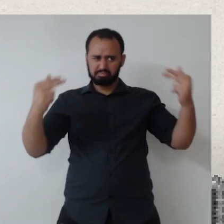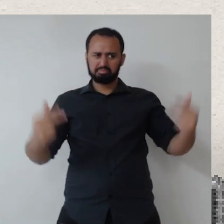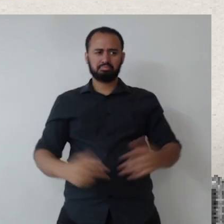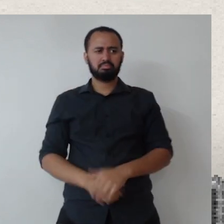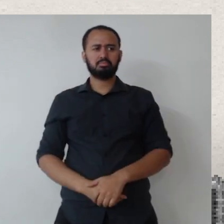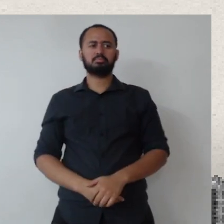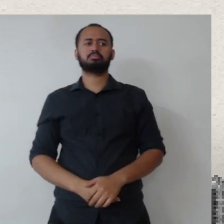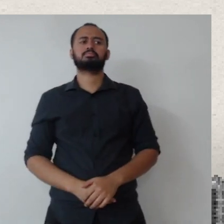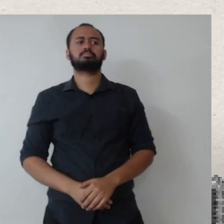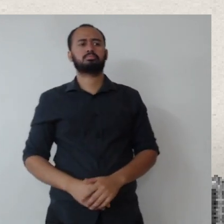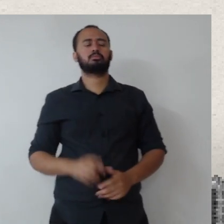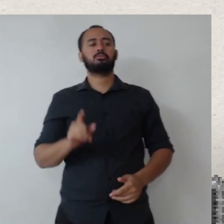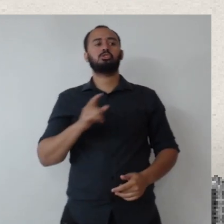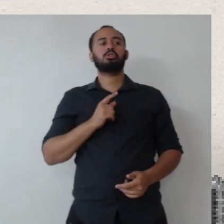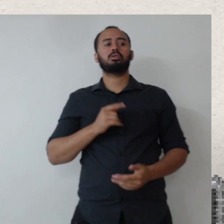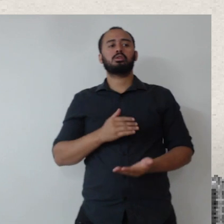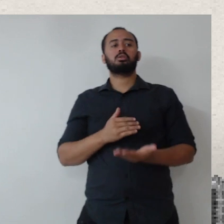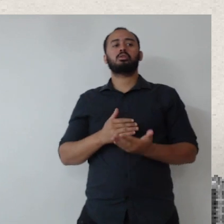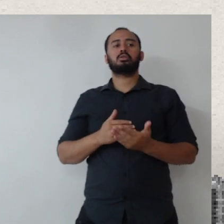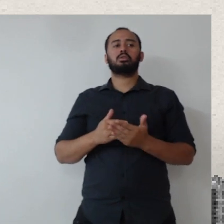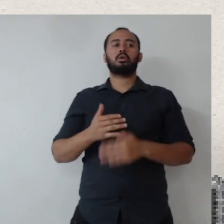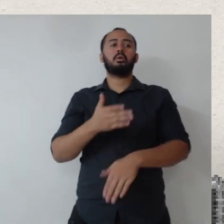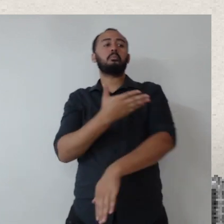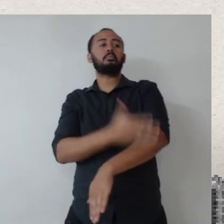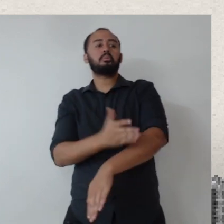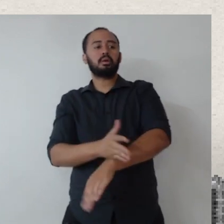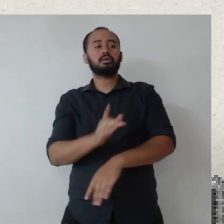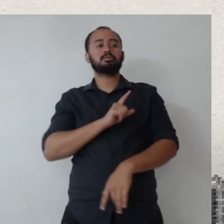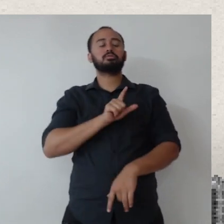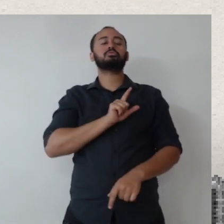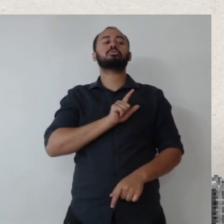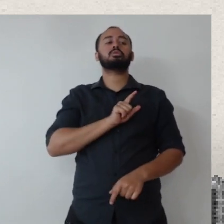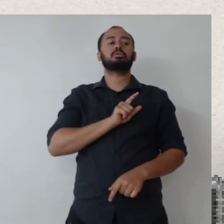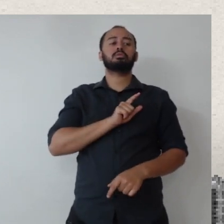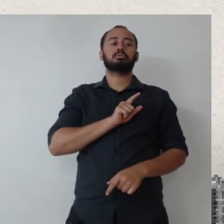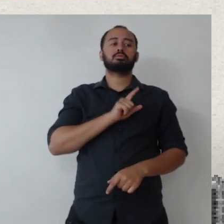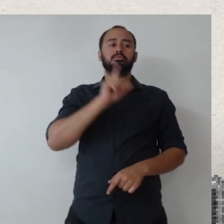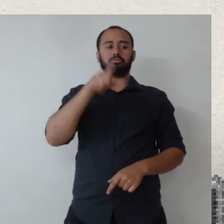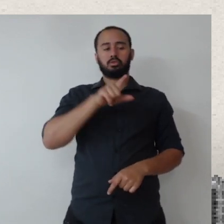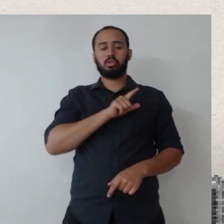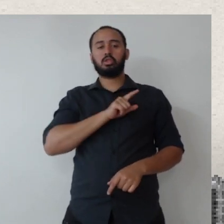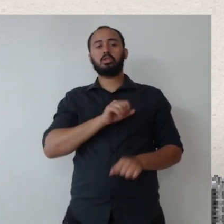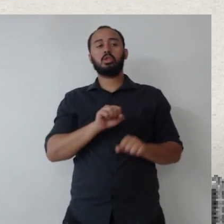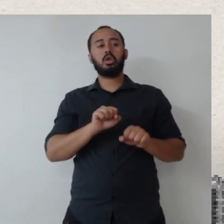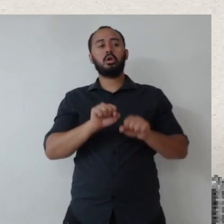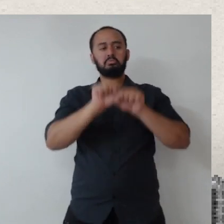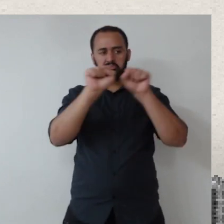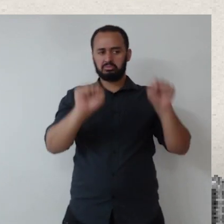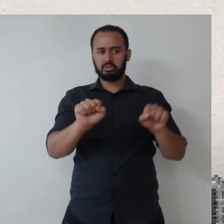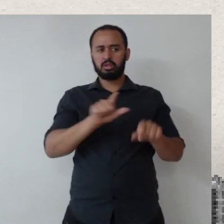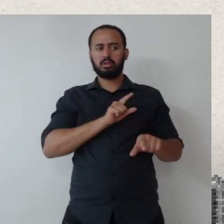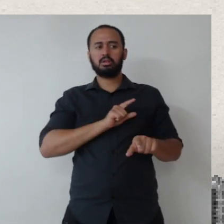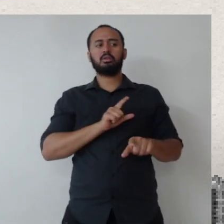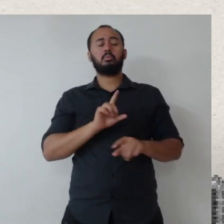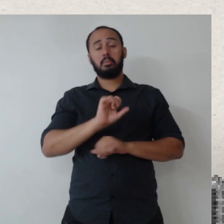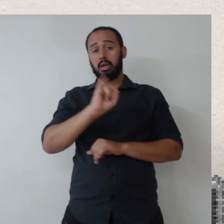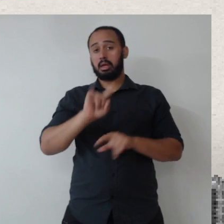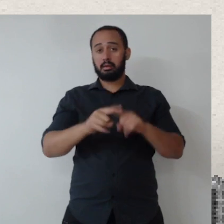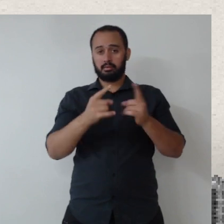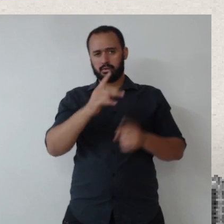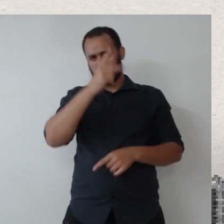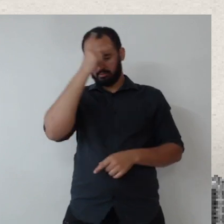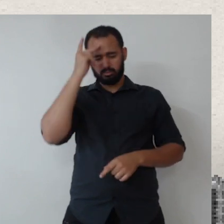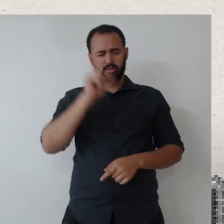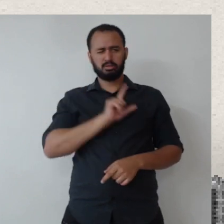iniciativas práticas, né, da ANS, tudo isso que eu falei. Tá no site, você consegue achar no link, mas se tiver alguma dificuldade, pode falar.